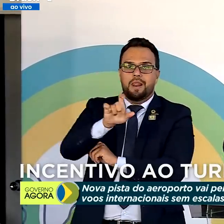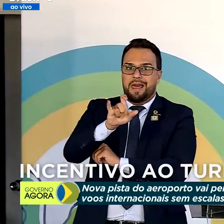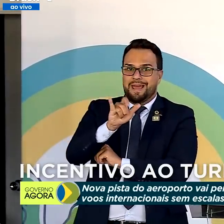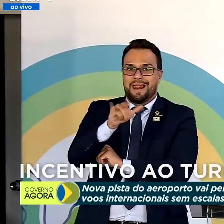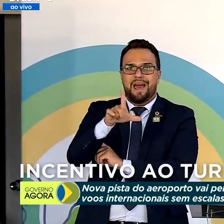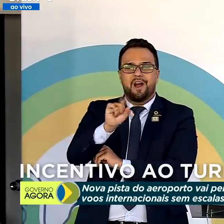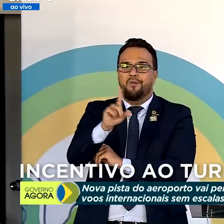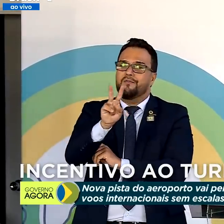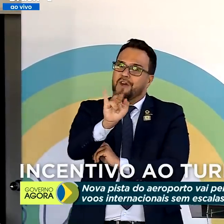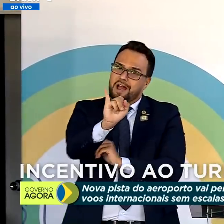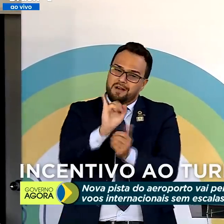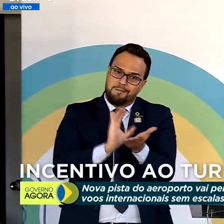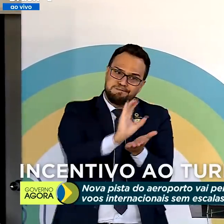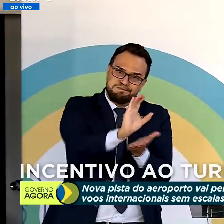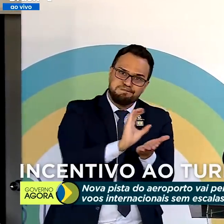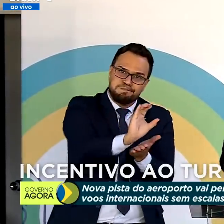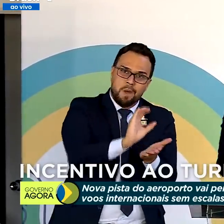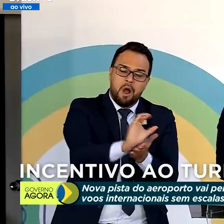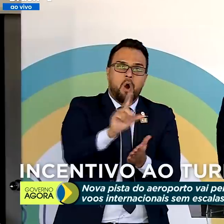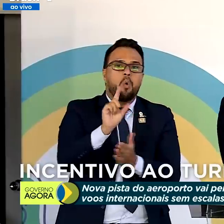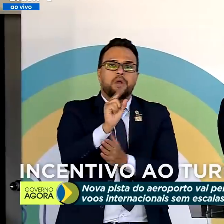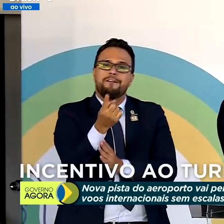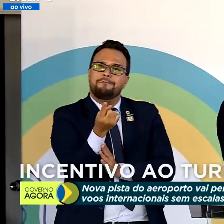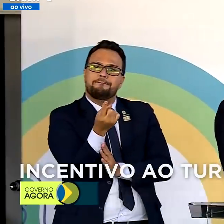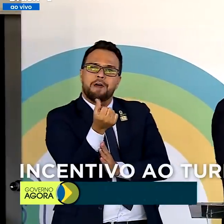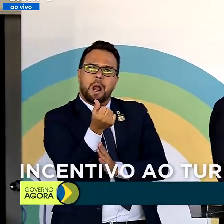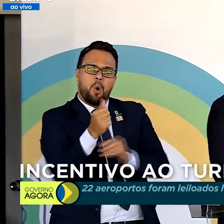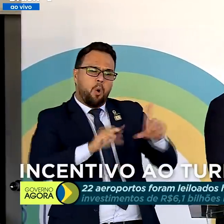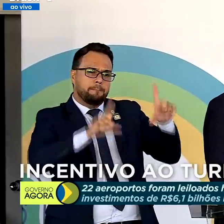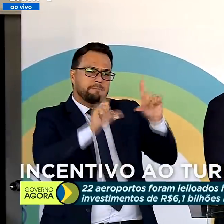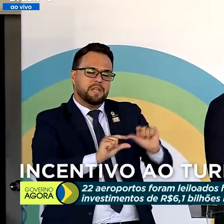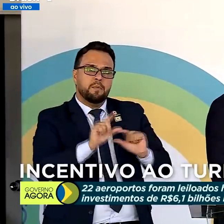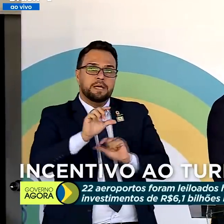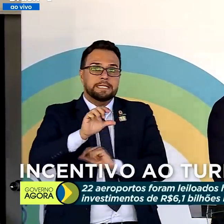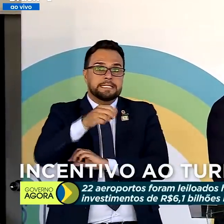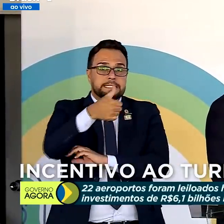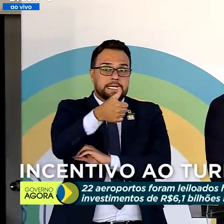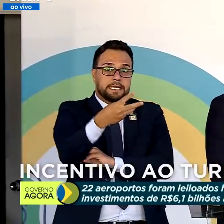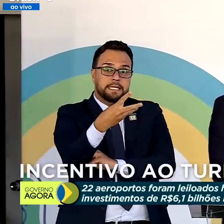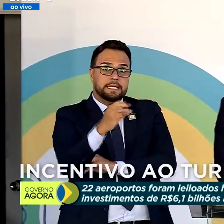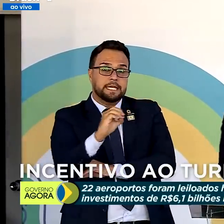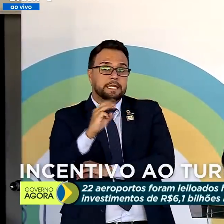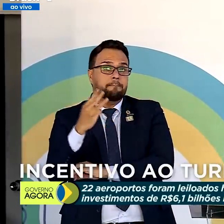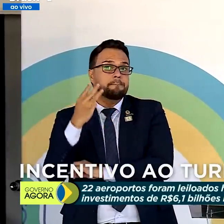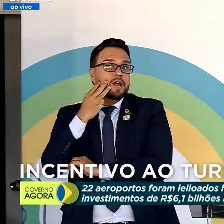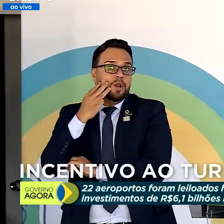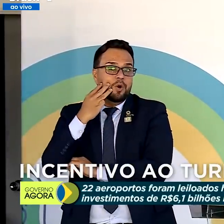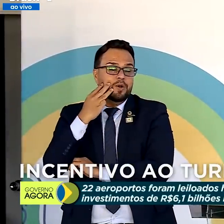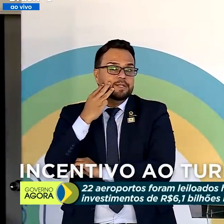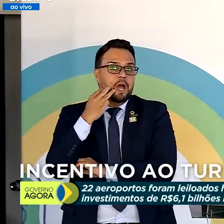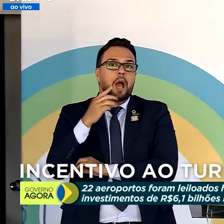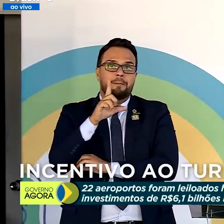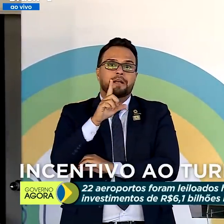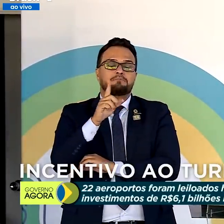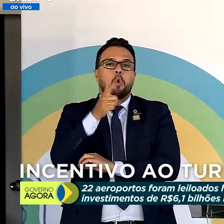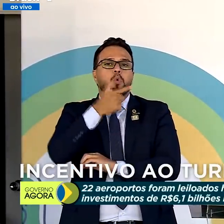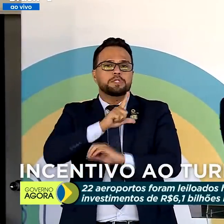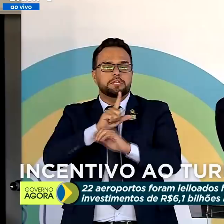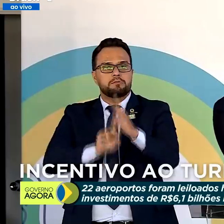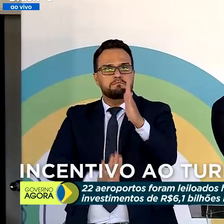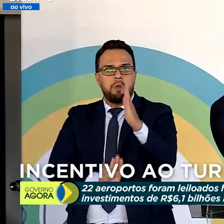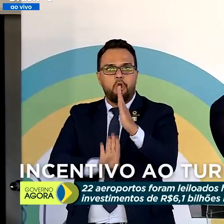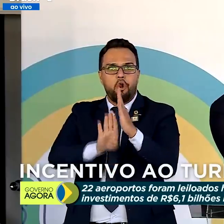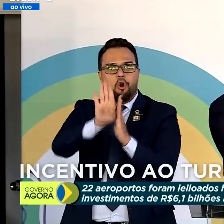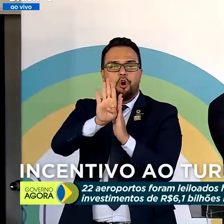investimento da outorga mínima era de R$ milhões e acabou fechando em R$ 2